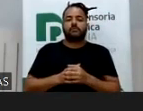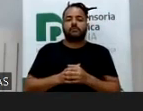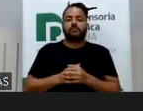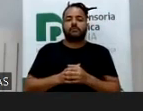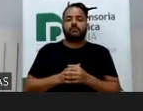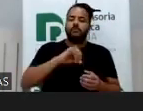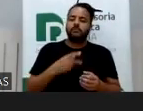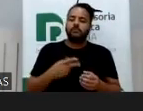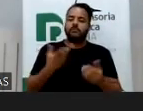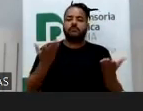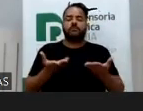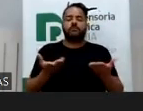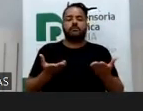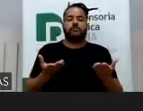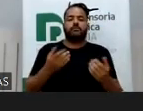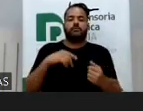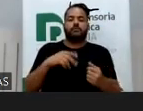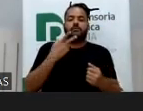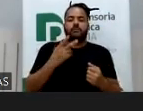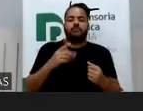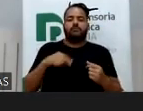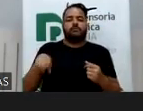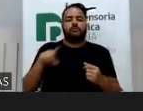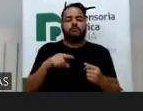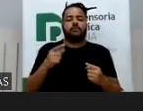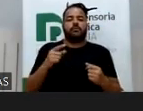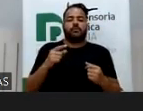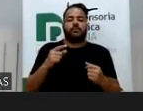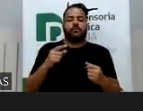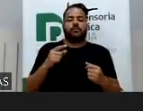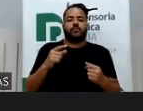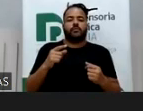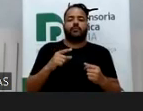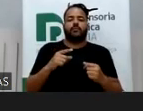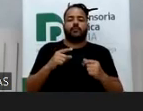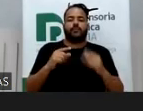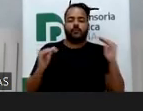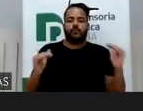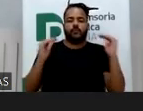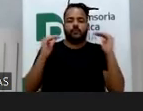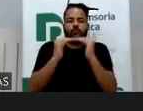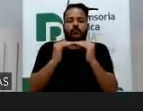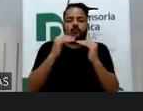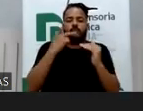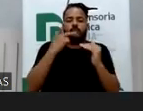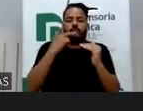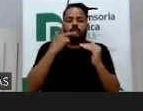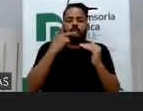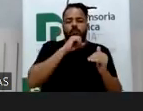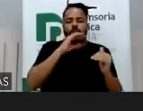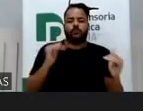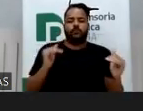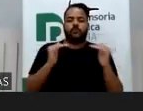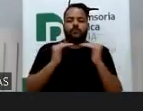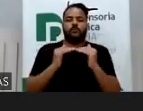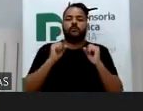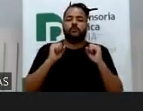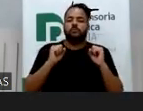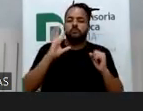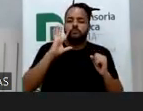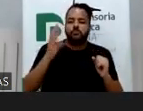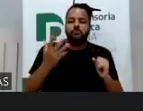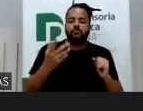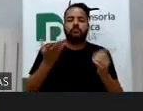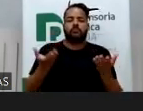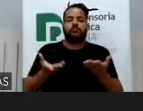irresponsabilidade parental pode ser enquadrada como violação dos deveres parentais, ou seja, já falei, ato ilícito possível de gerar, até